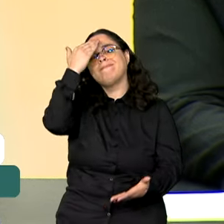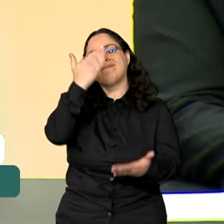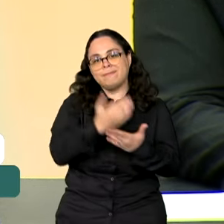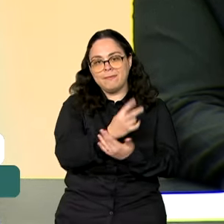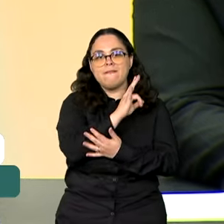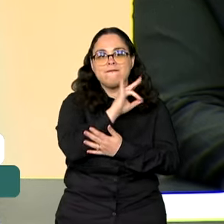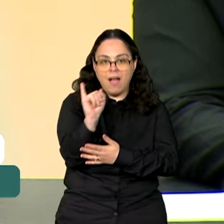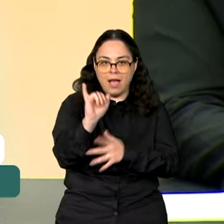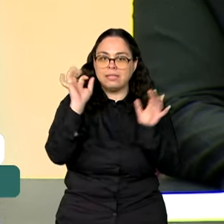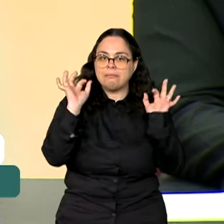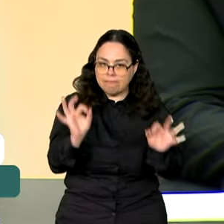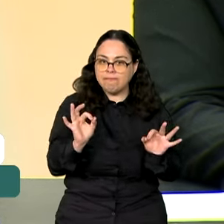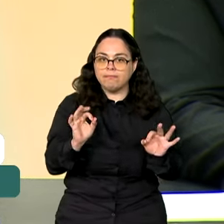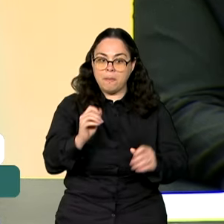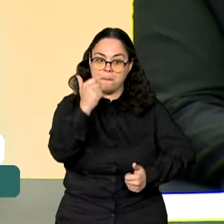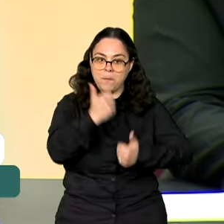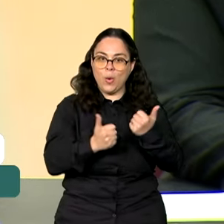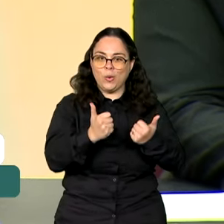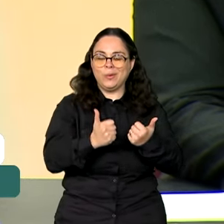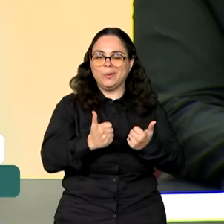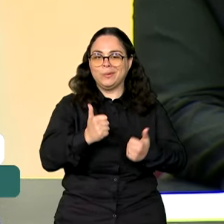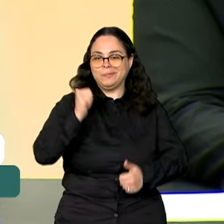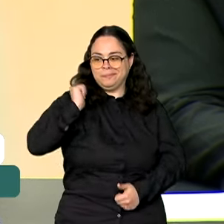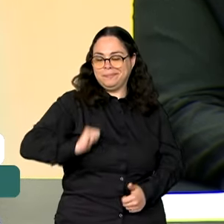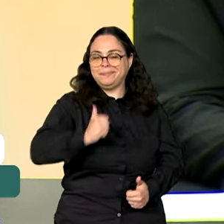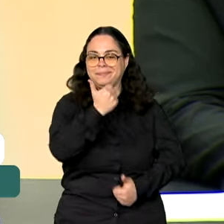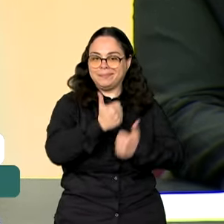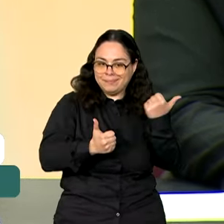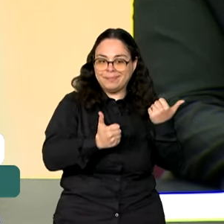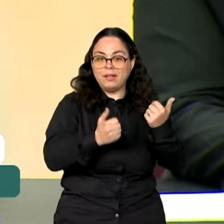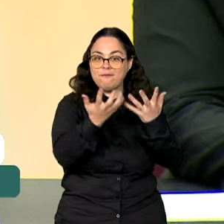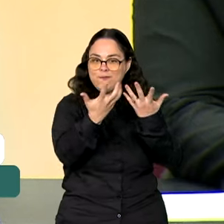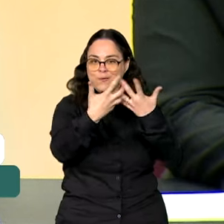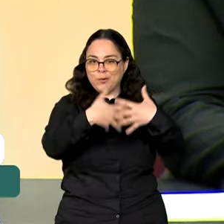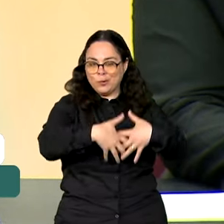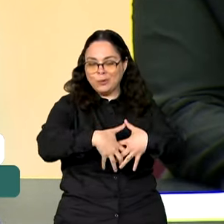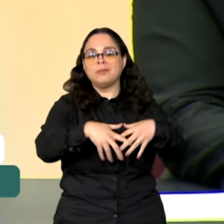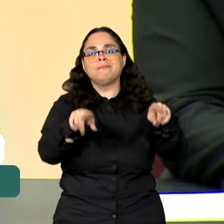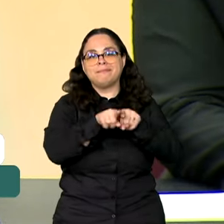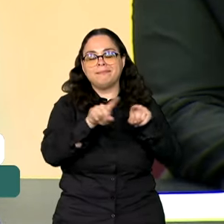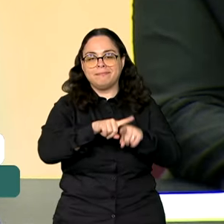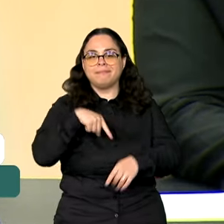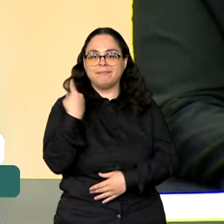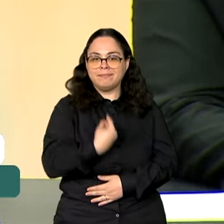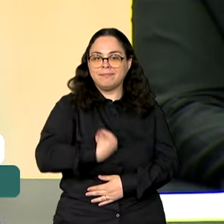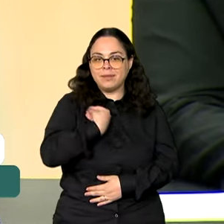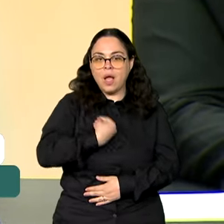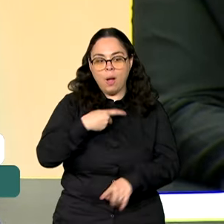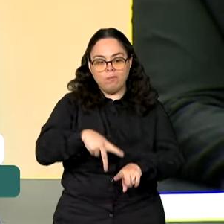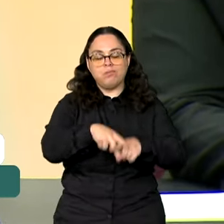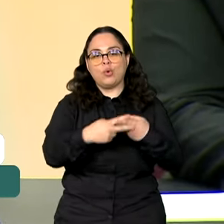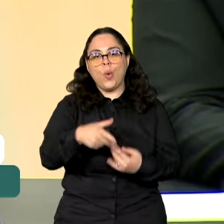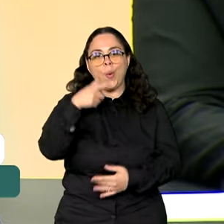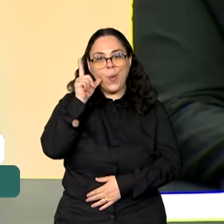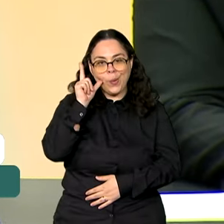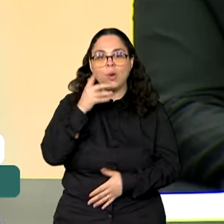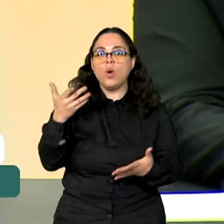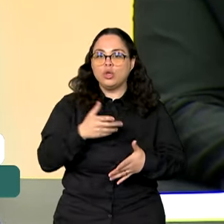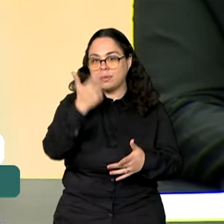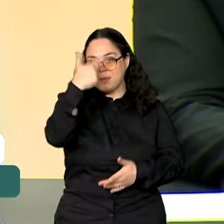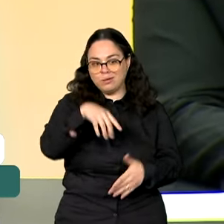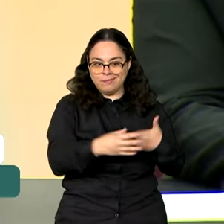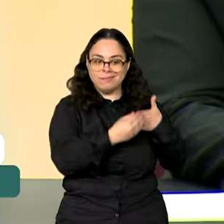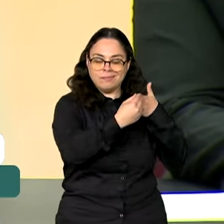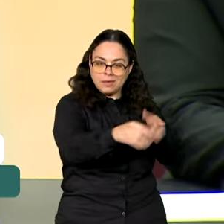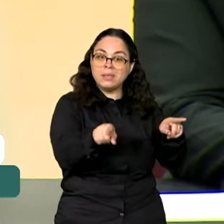ter. Bolsa Atleta funcionando. Bolsa Atleta que a gente, inclusive, fez o reajuste. Hoje, atletas-guias também estão